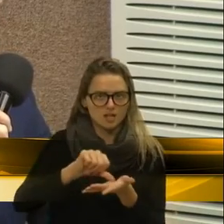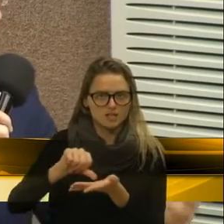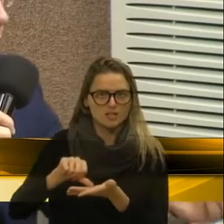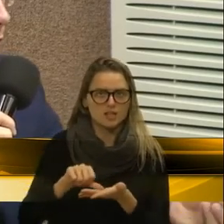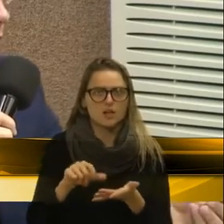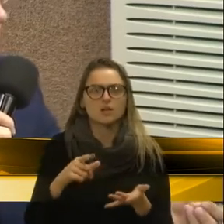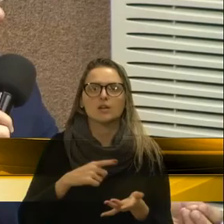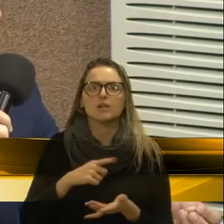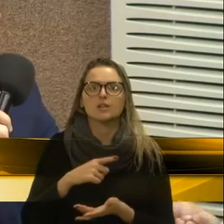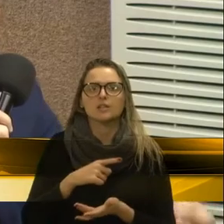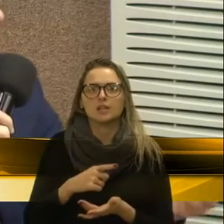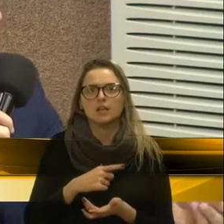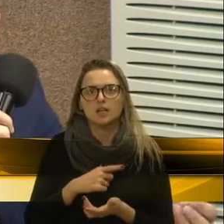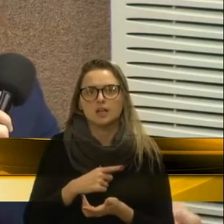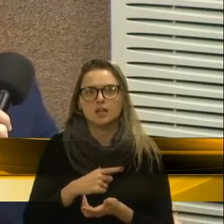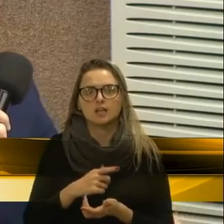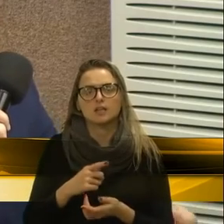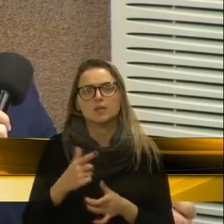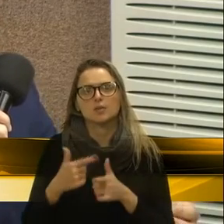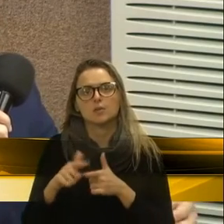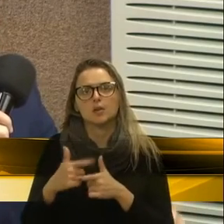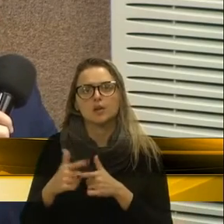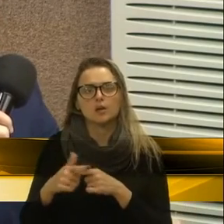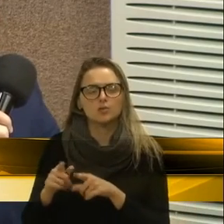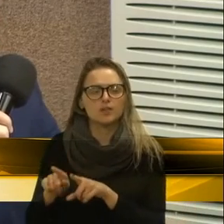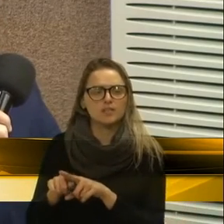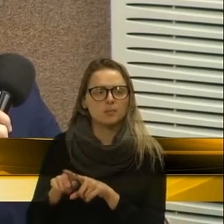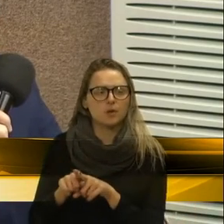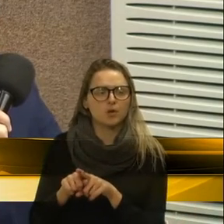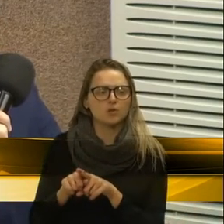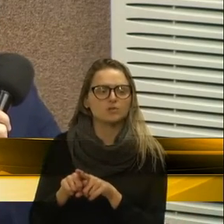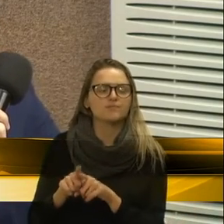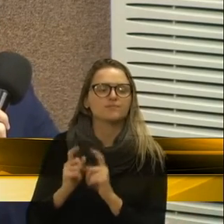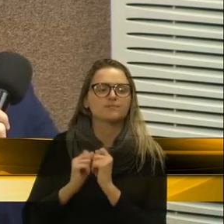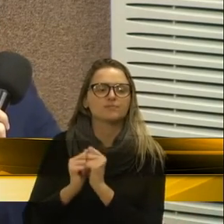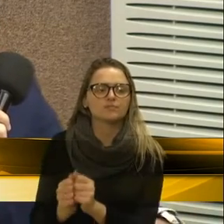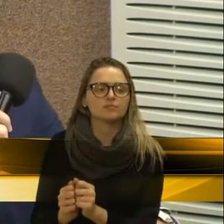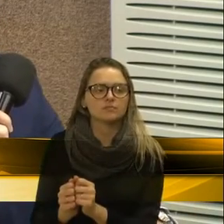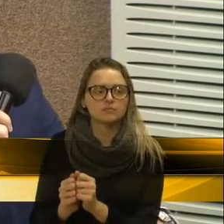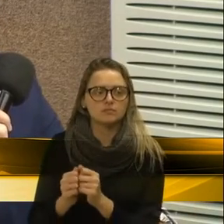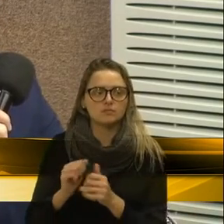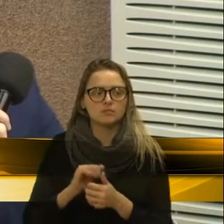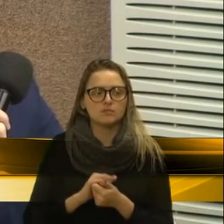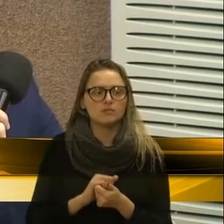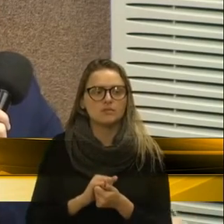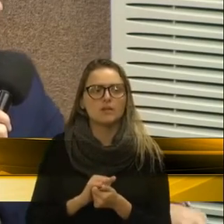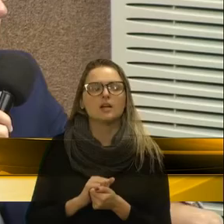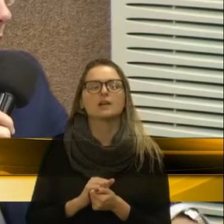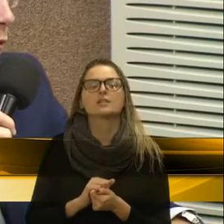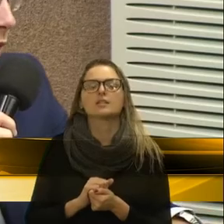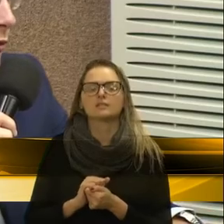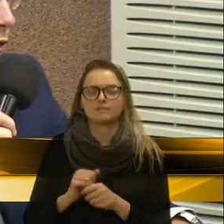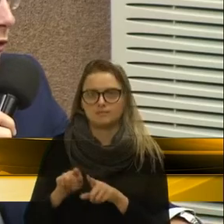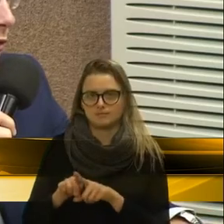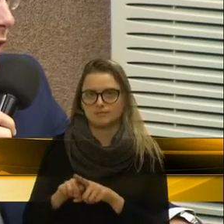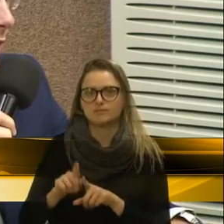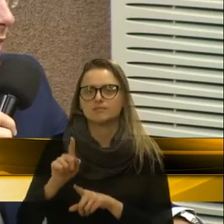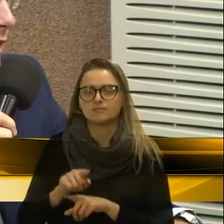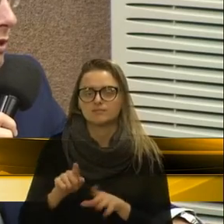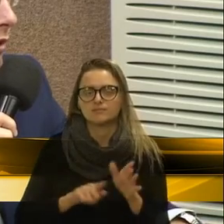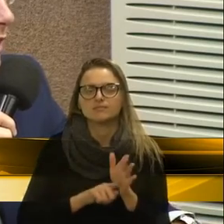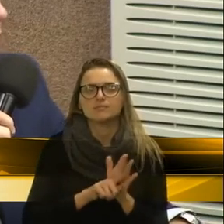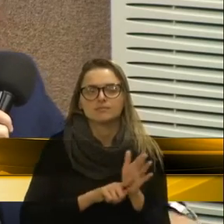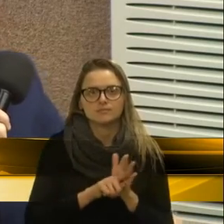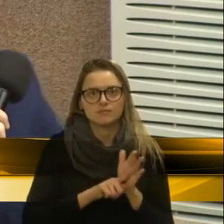consequentemente, vai onerar ainda mais os idosos. Então, é extremamente preocupante. Duas situações bem extremas nessa situação. O pente fino no